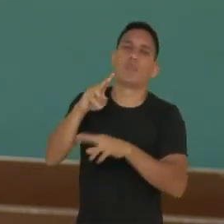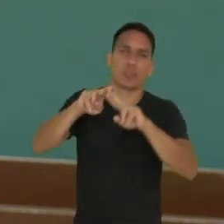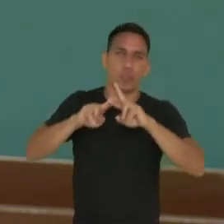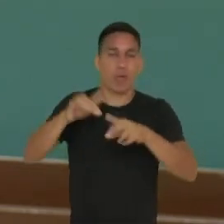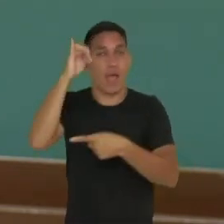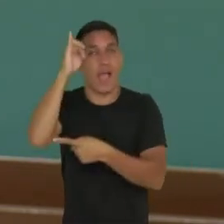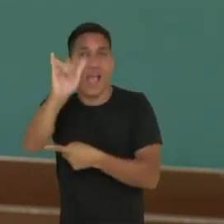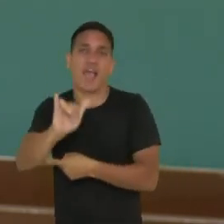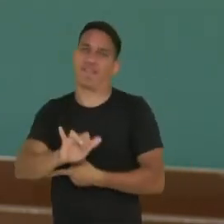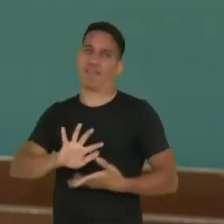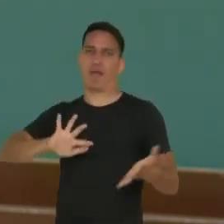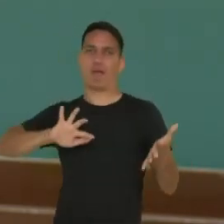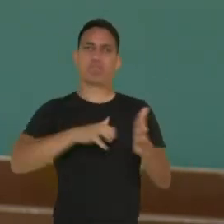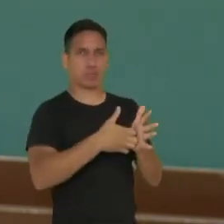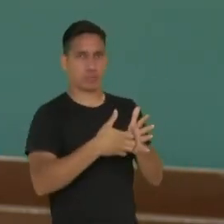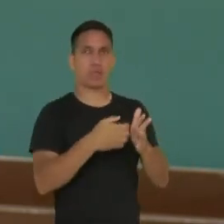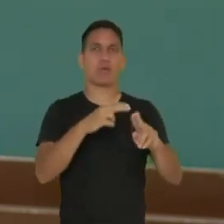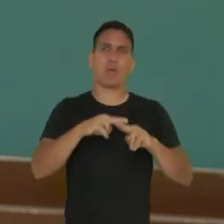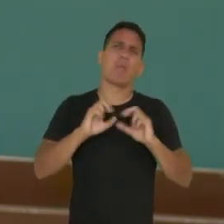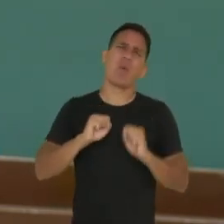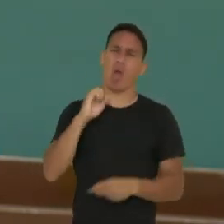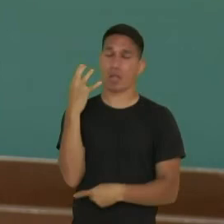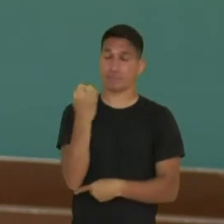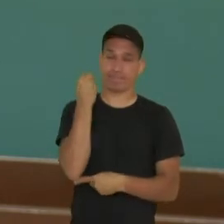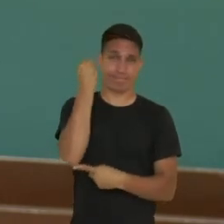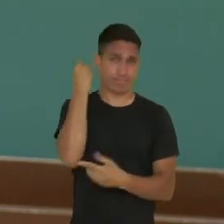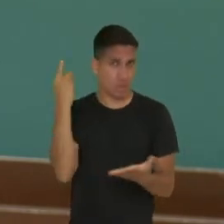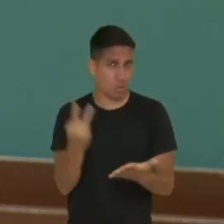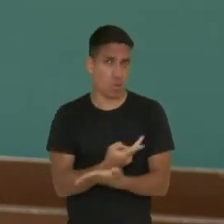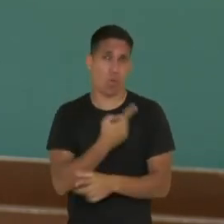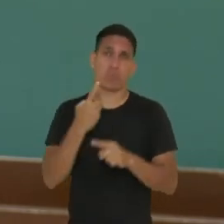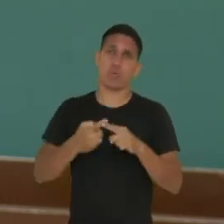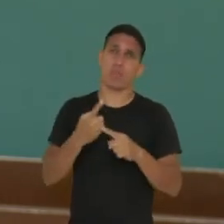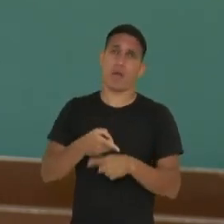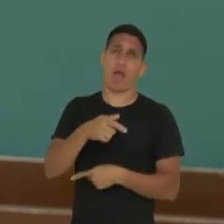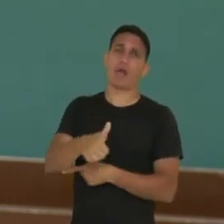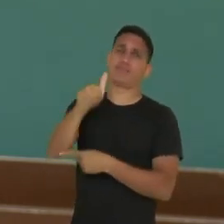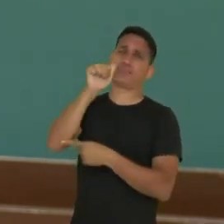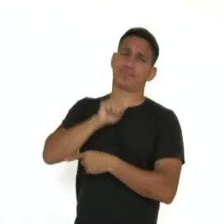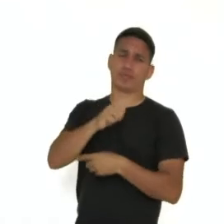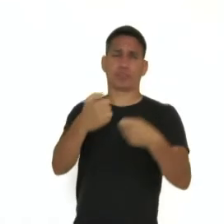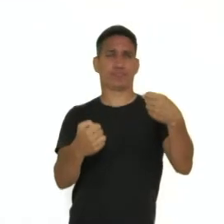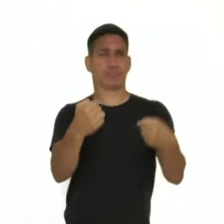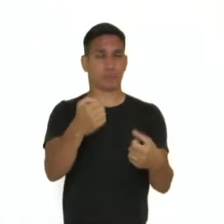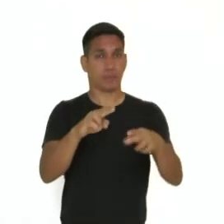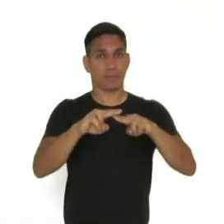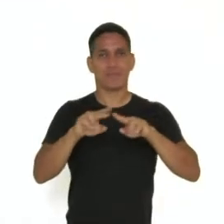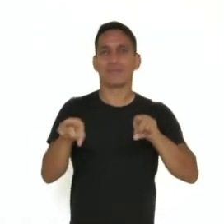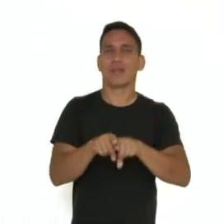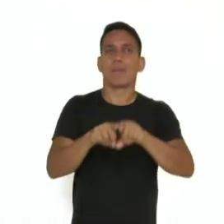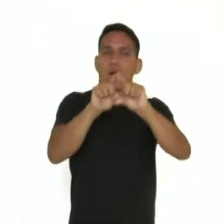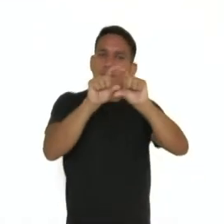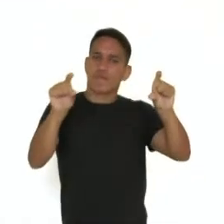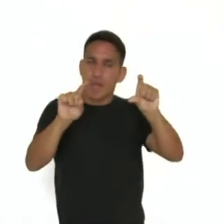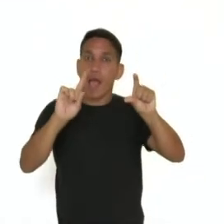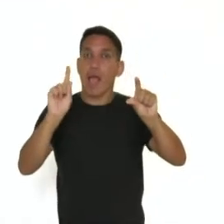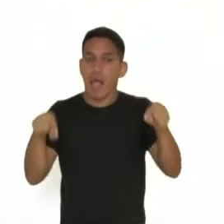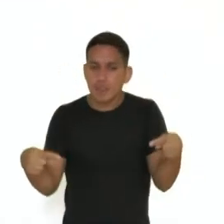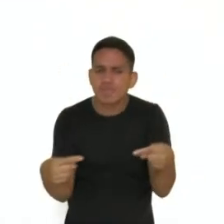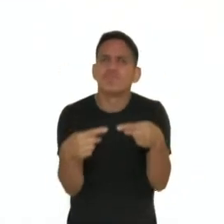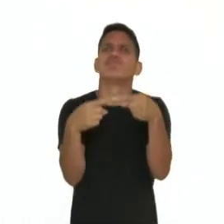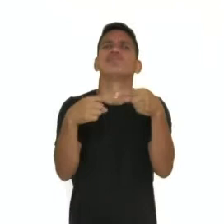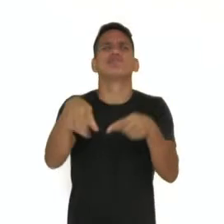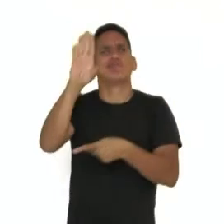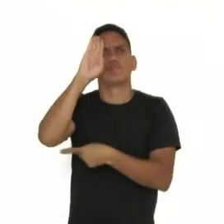acidente e podem acontecer coisas sérias devido à bebida e à direção. Temos o slogan, que é a palavra-chave de curta.